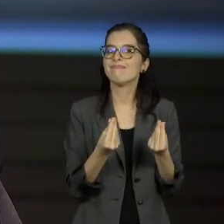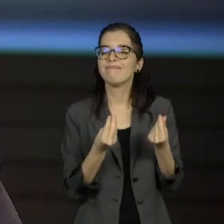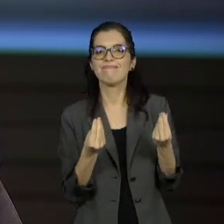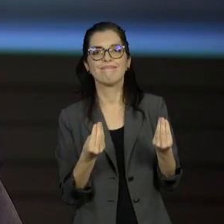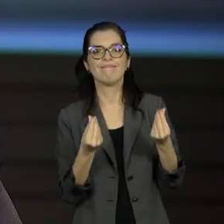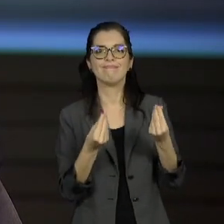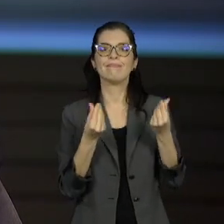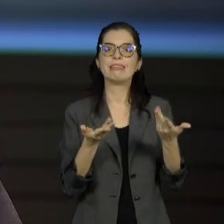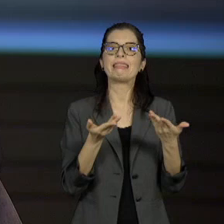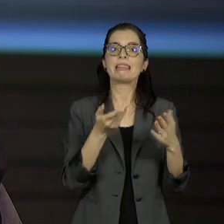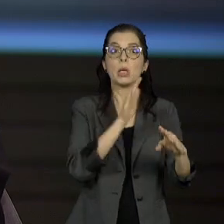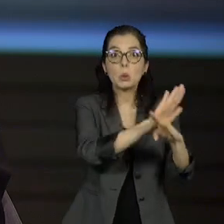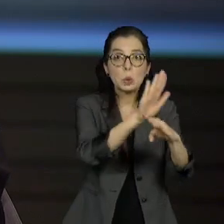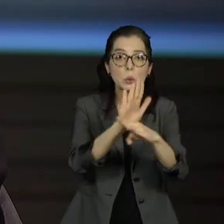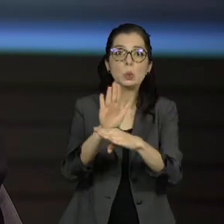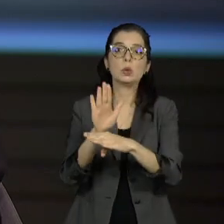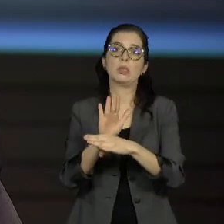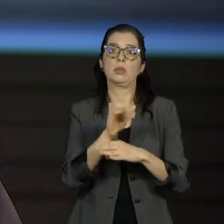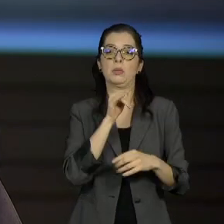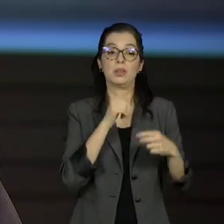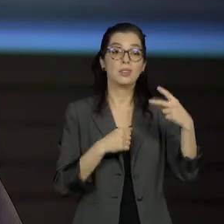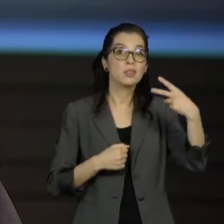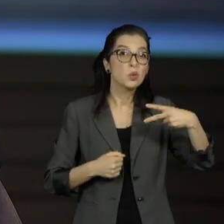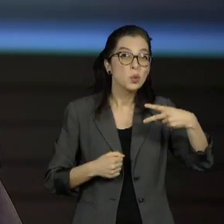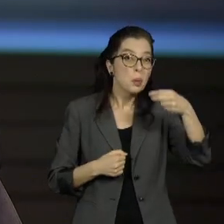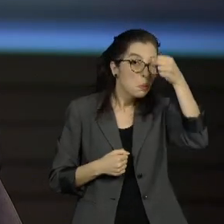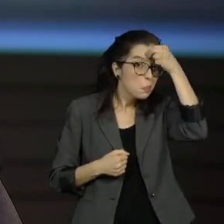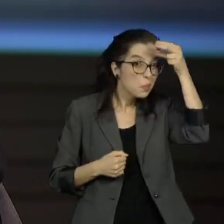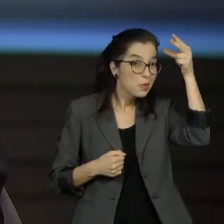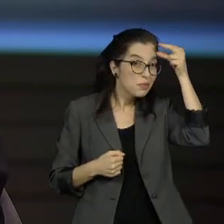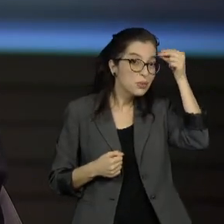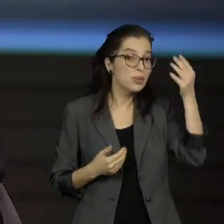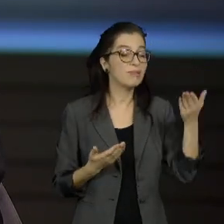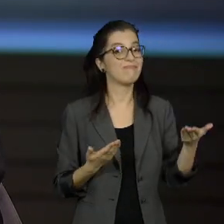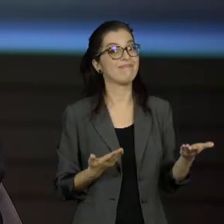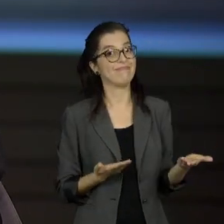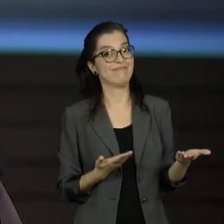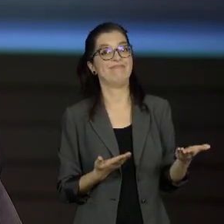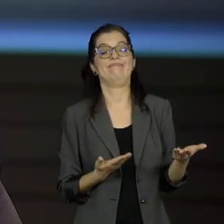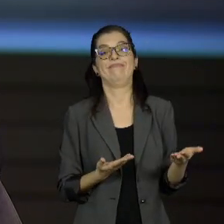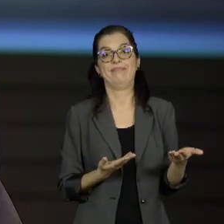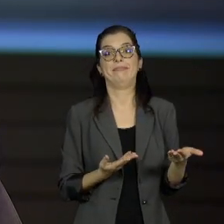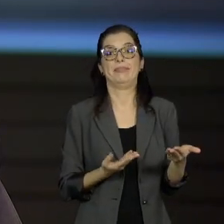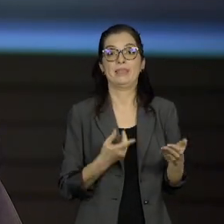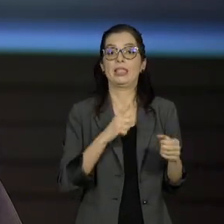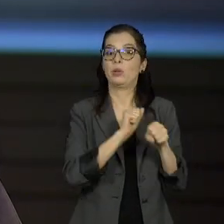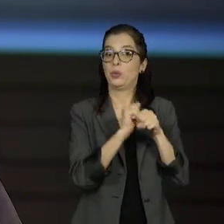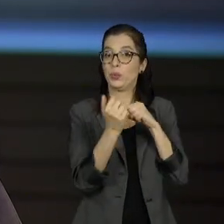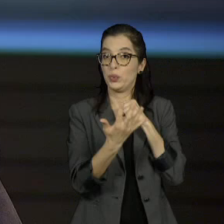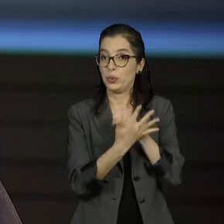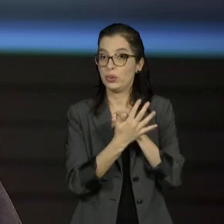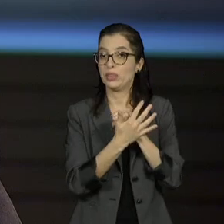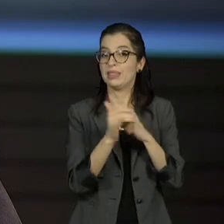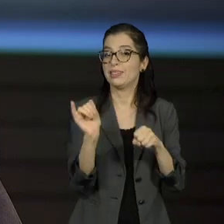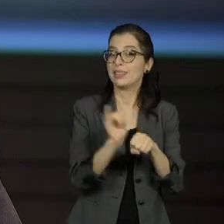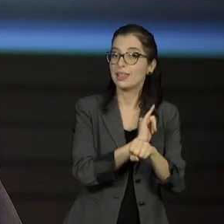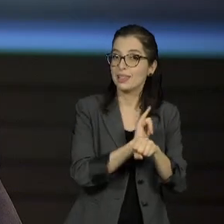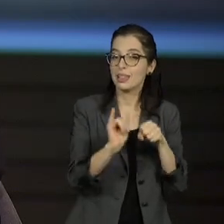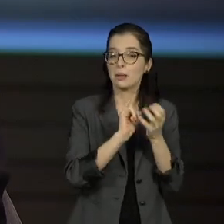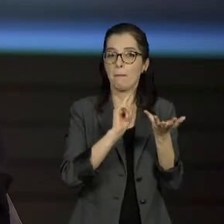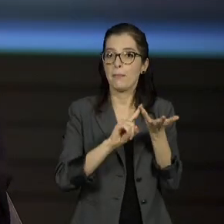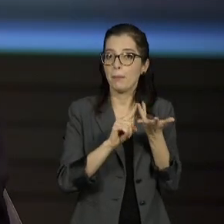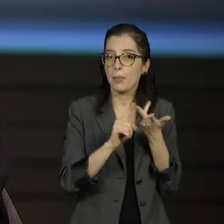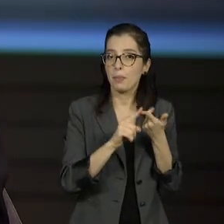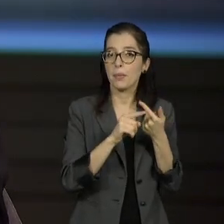vice, uma campanha na defensiva, tanto na pandemia como no vice, não é uma campanha também confortável. Ele tem ainda uma margem muito grande,